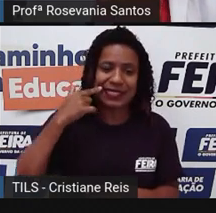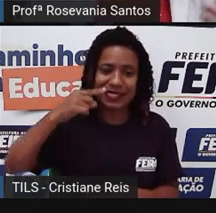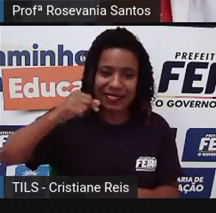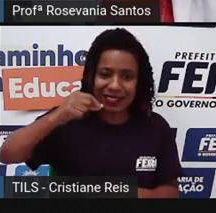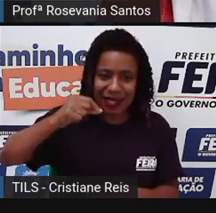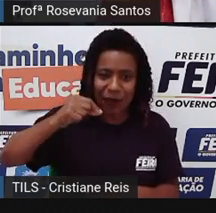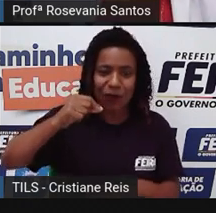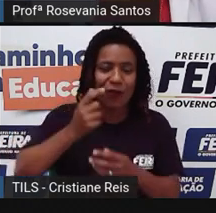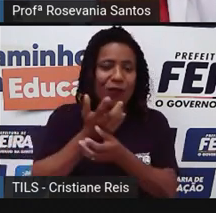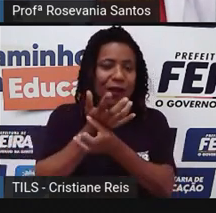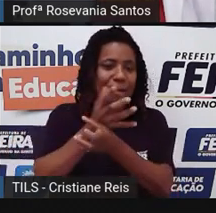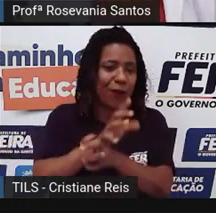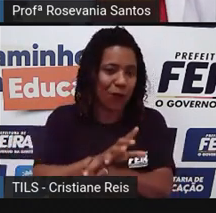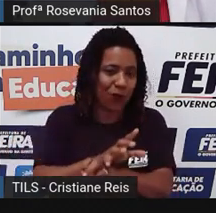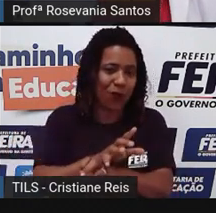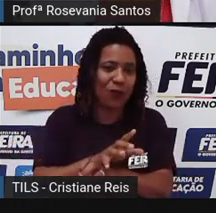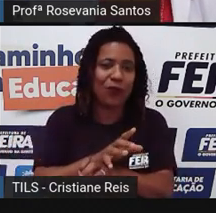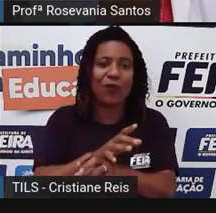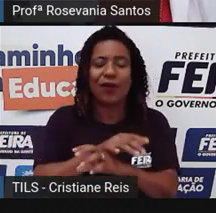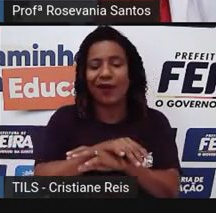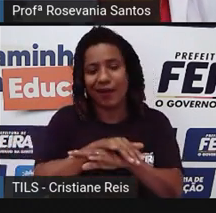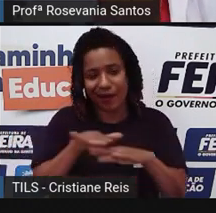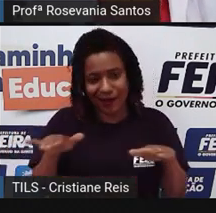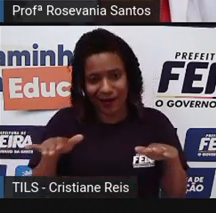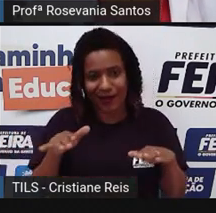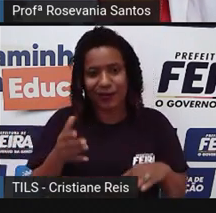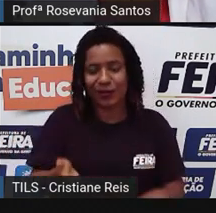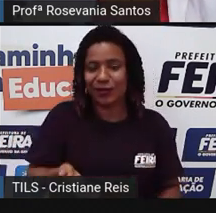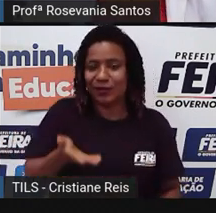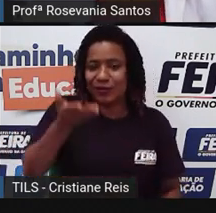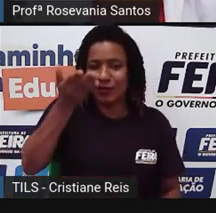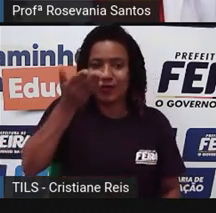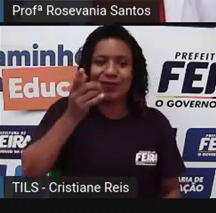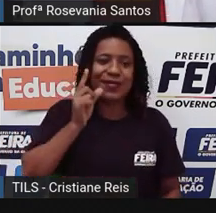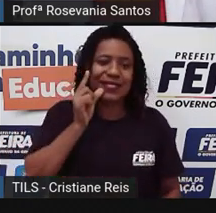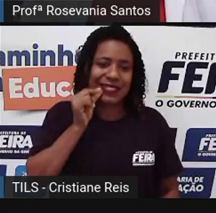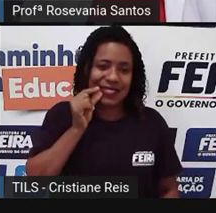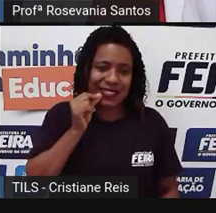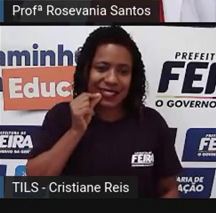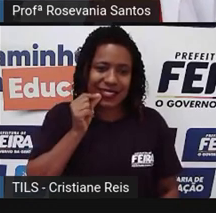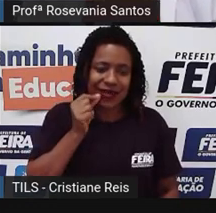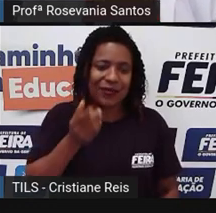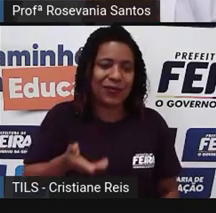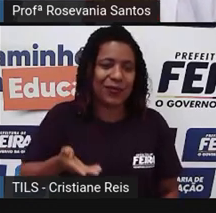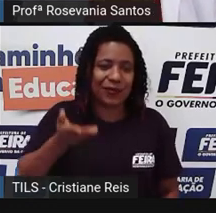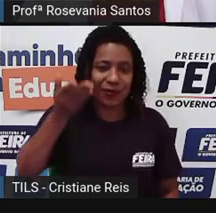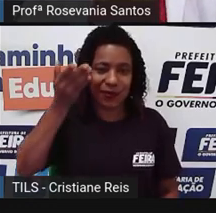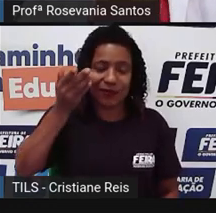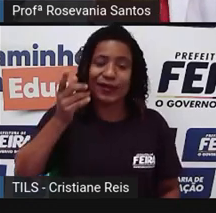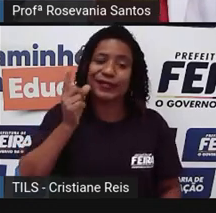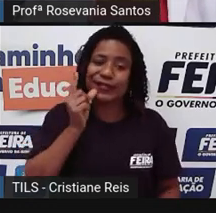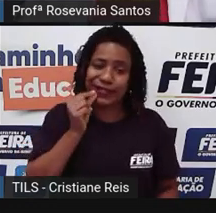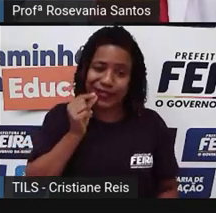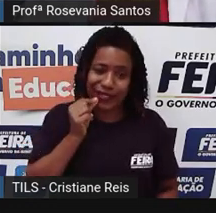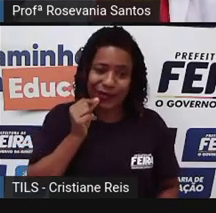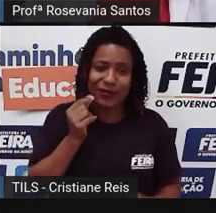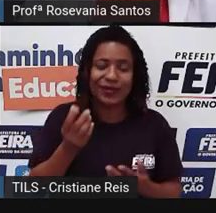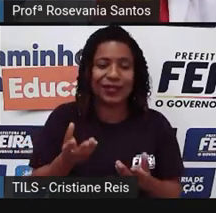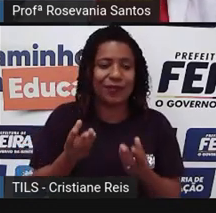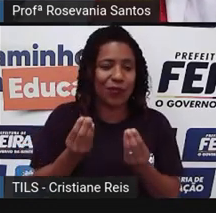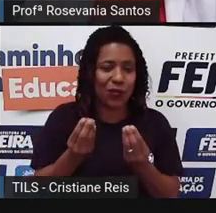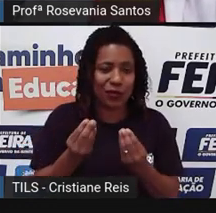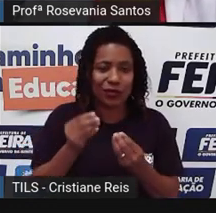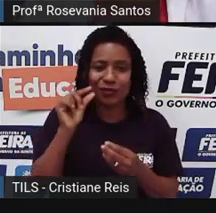aí talvez até eles subam um pouquinho o valor, né? Mas, ele tem abundância, além de ter abundância, a gente